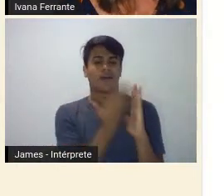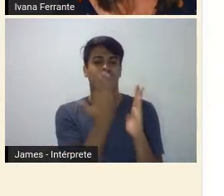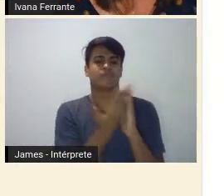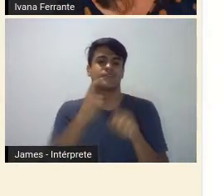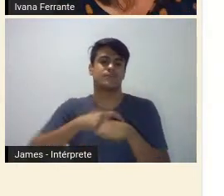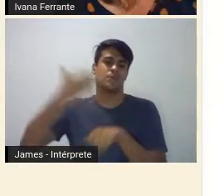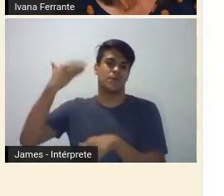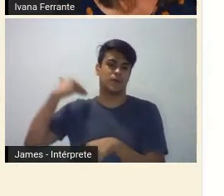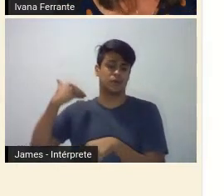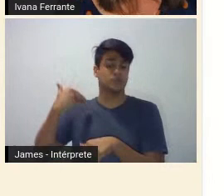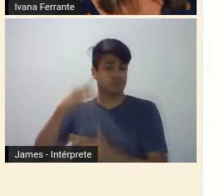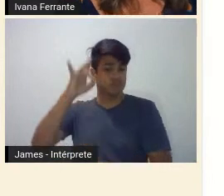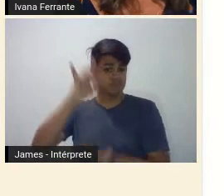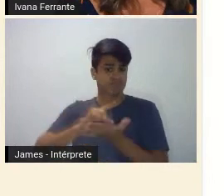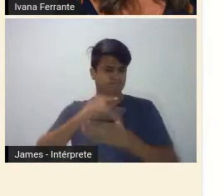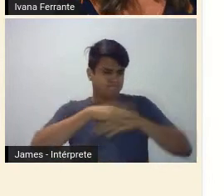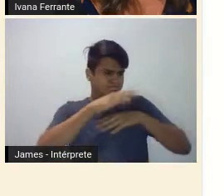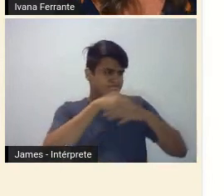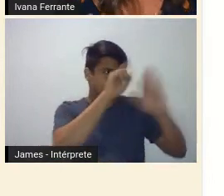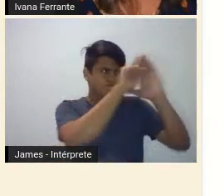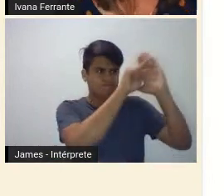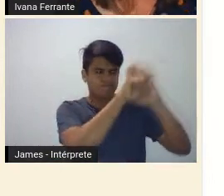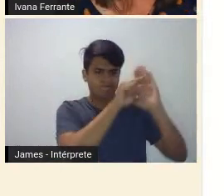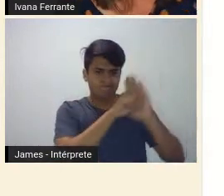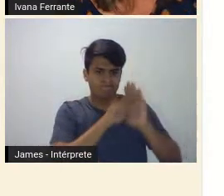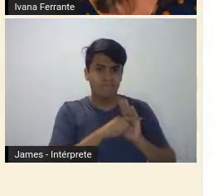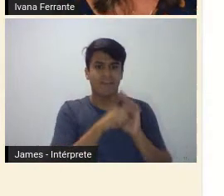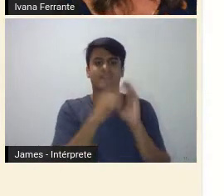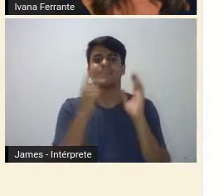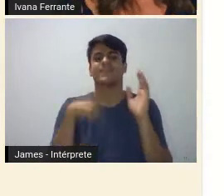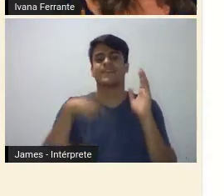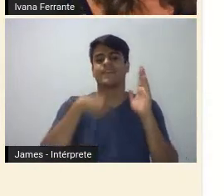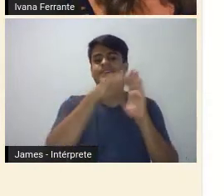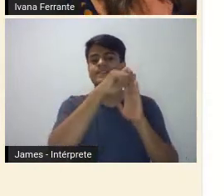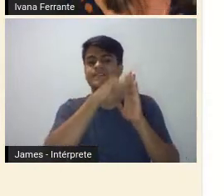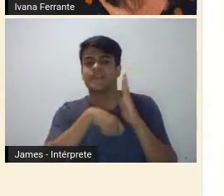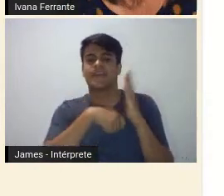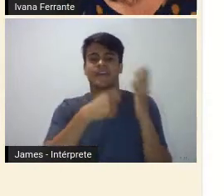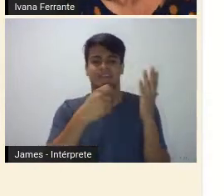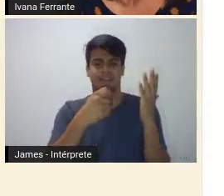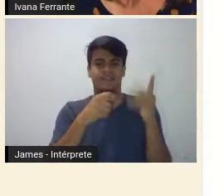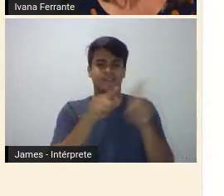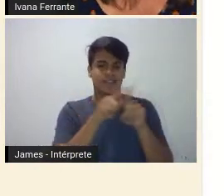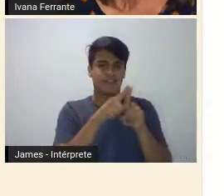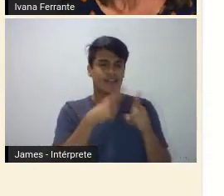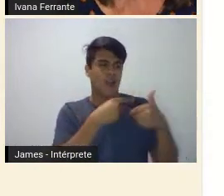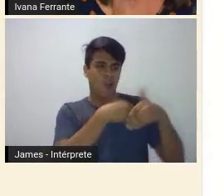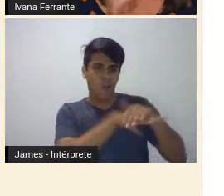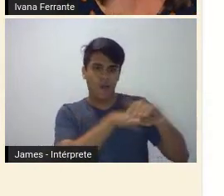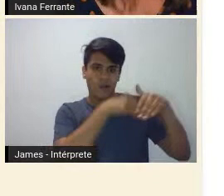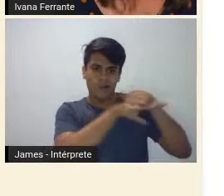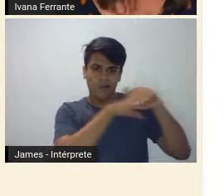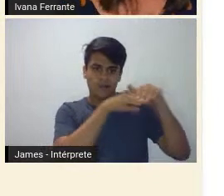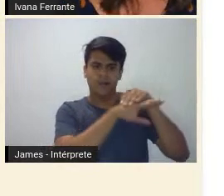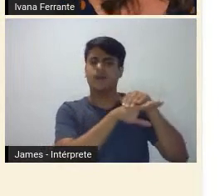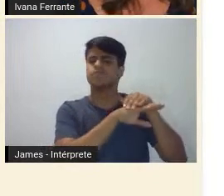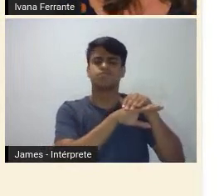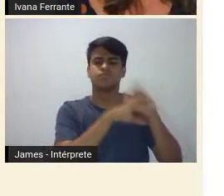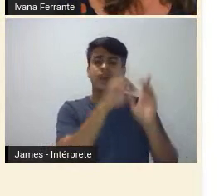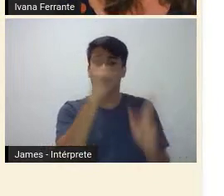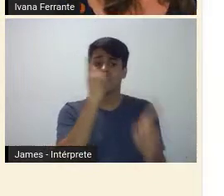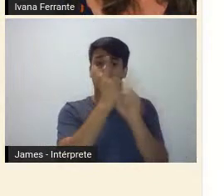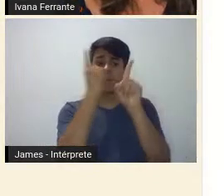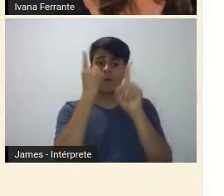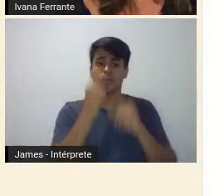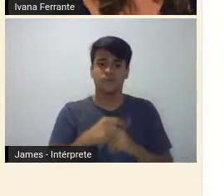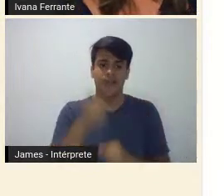arquivos, nos textos que estão digitalizados e em coleções particulares, para reencontrar essa participação